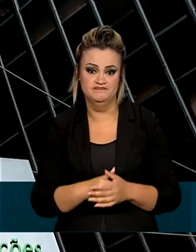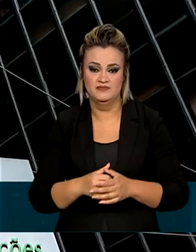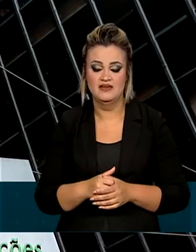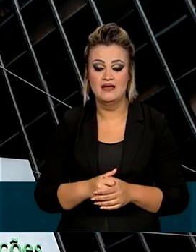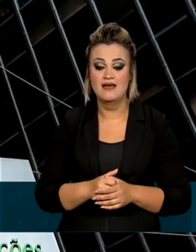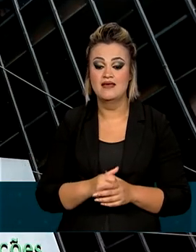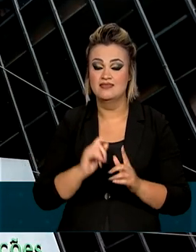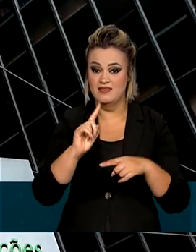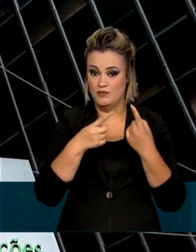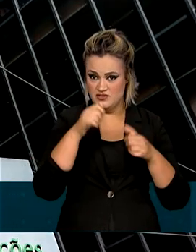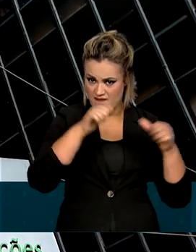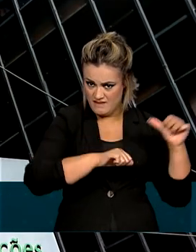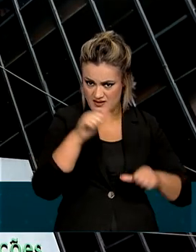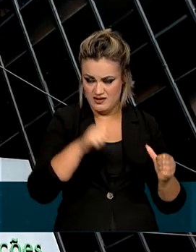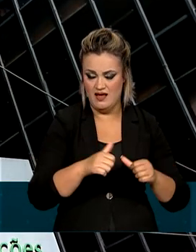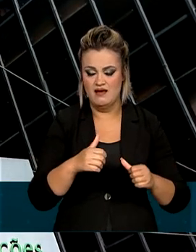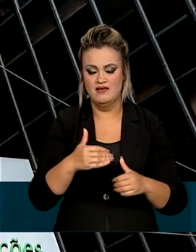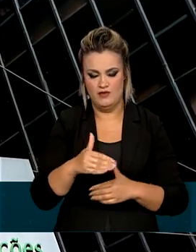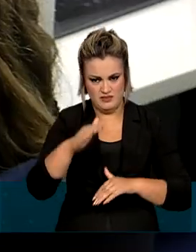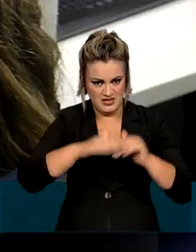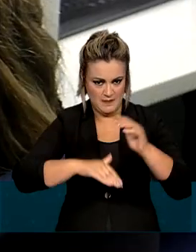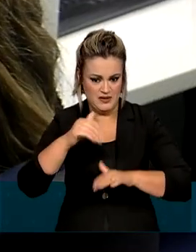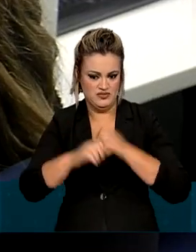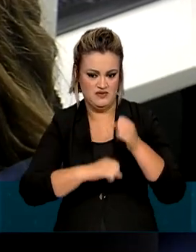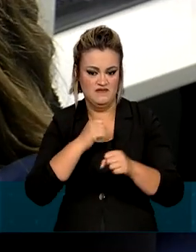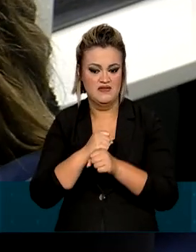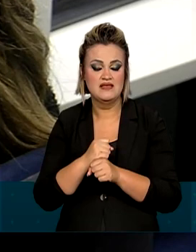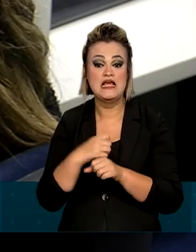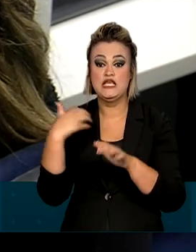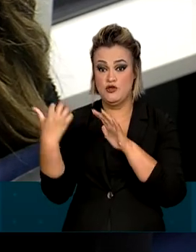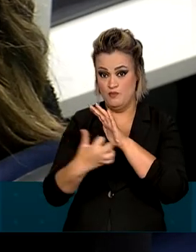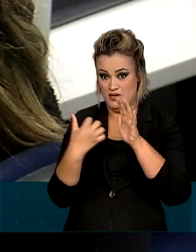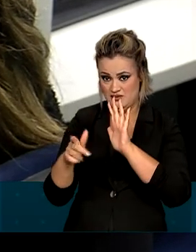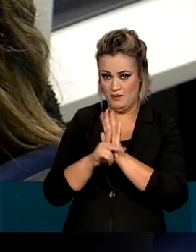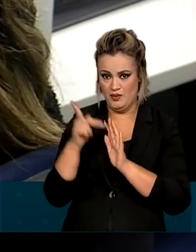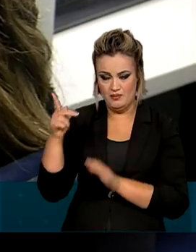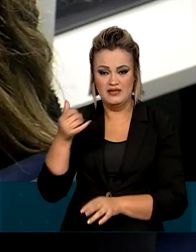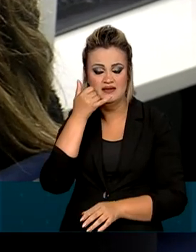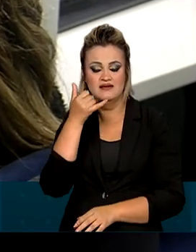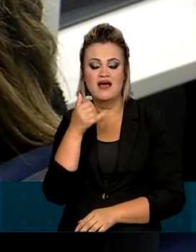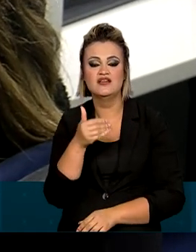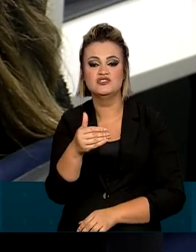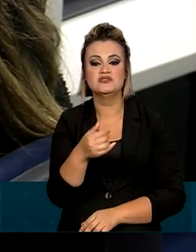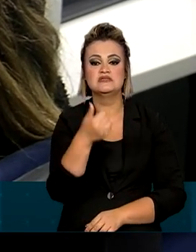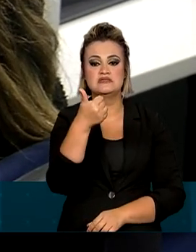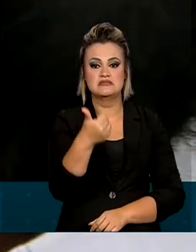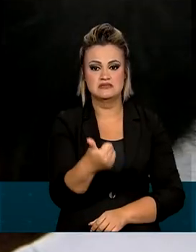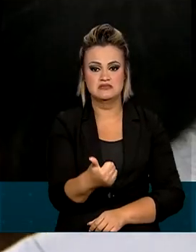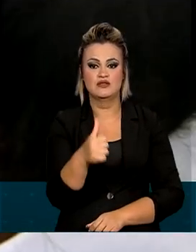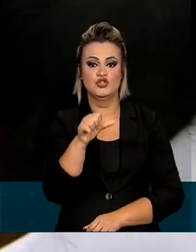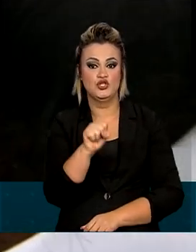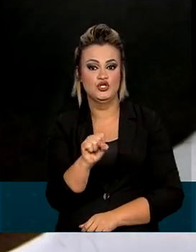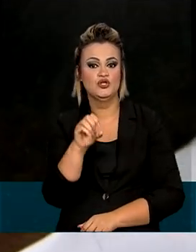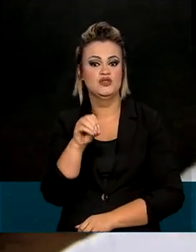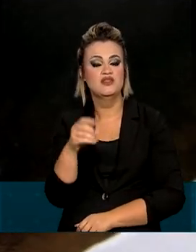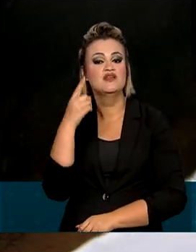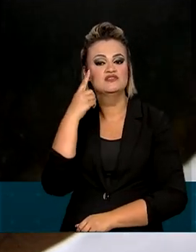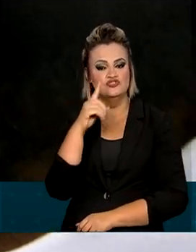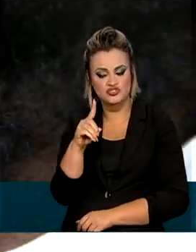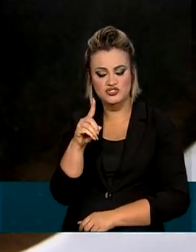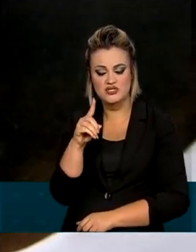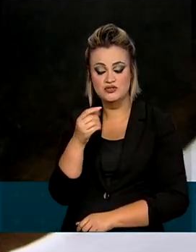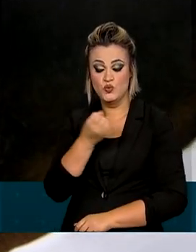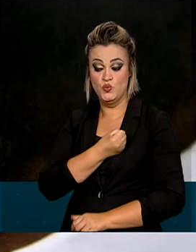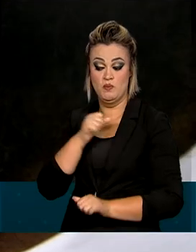a consulta pública e regulamentação da Anatel, as empresas de cobrança terão 180 dias para passar a usar o